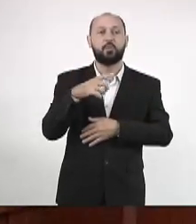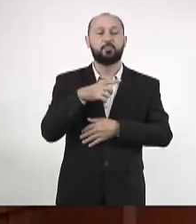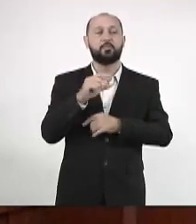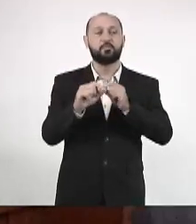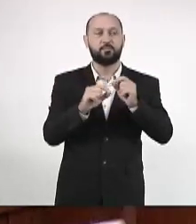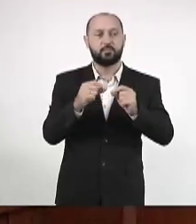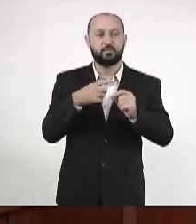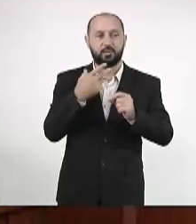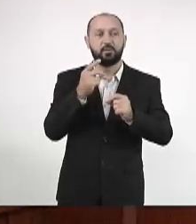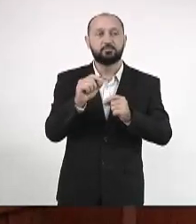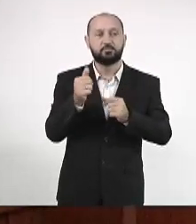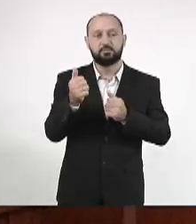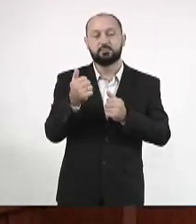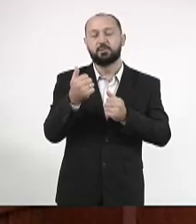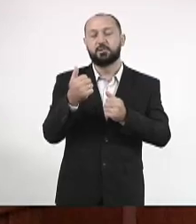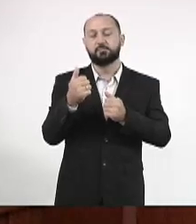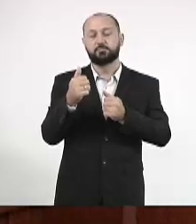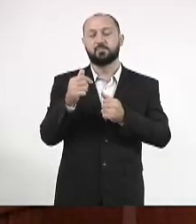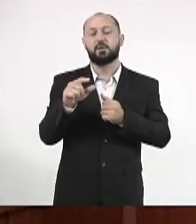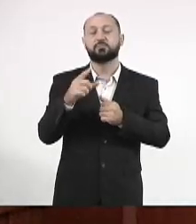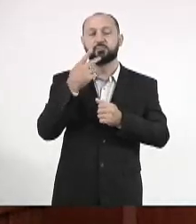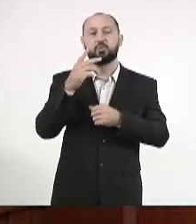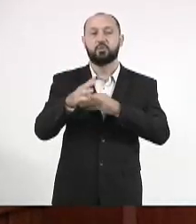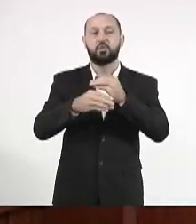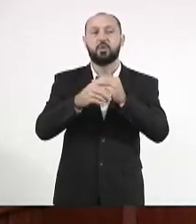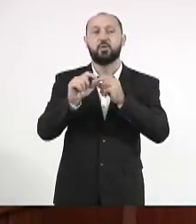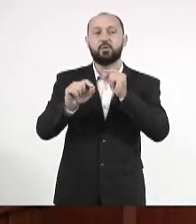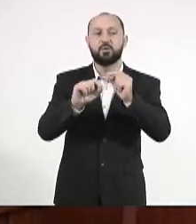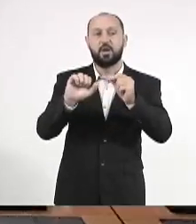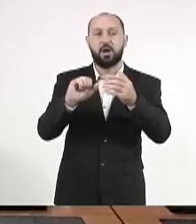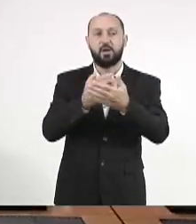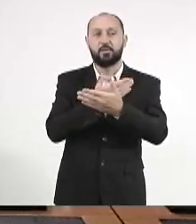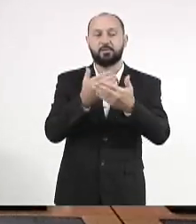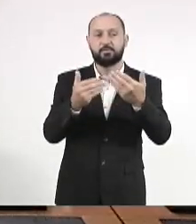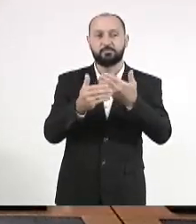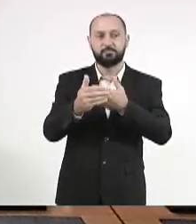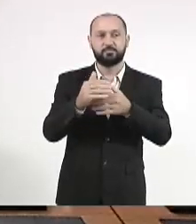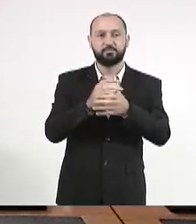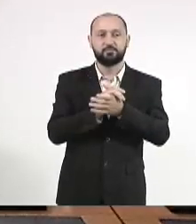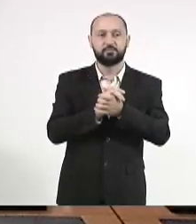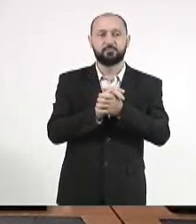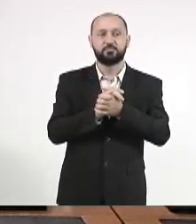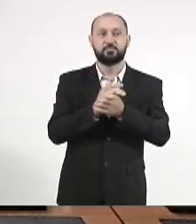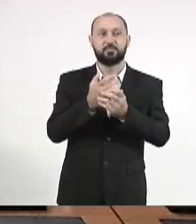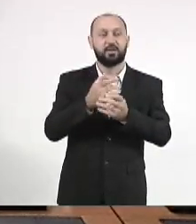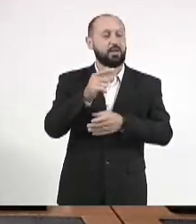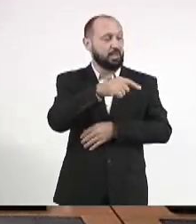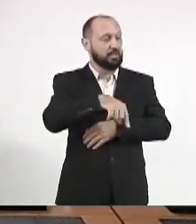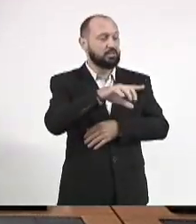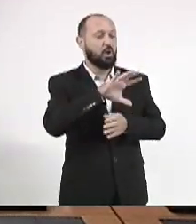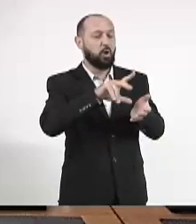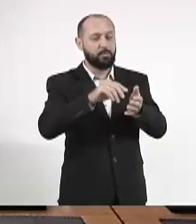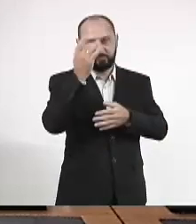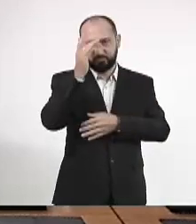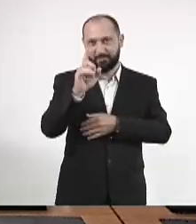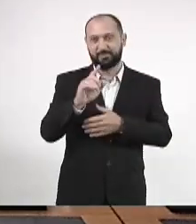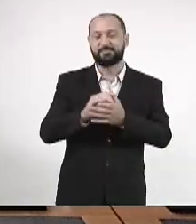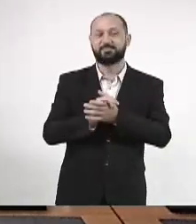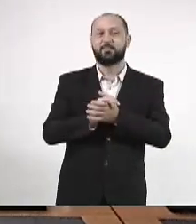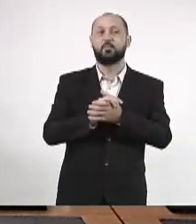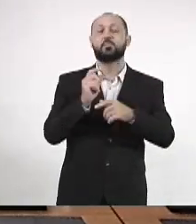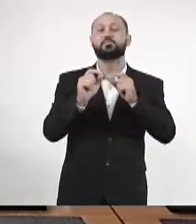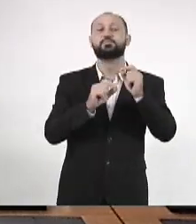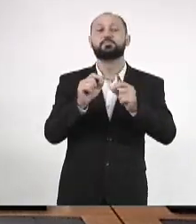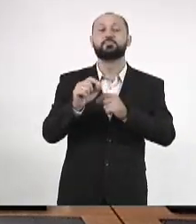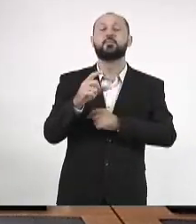acontecem os roubos. Foi o que eu disse. Mas o que acontece... Eles não sabem disso. O que acontece é que